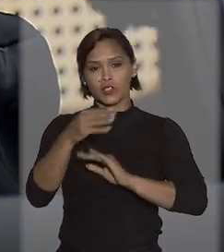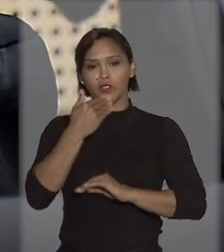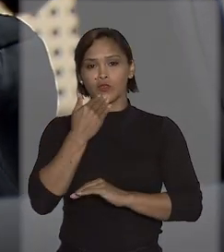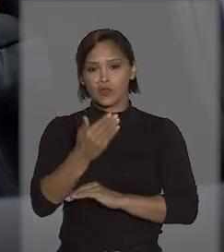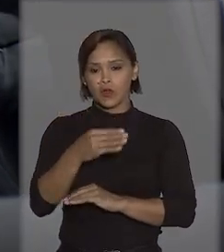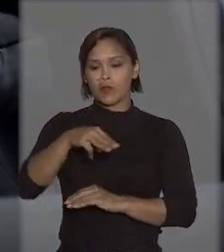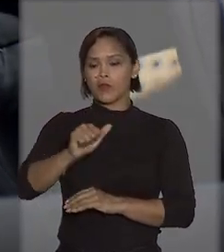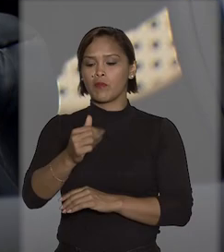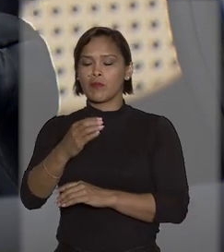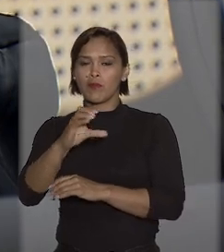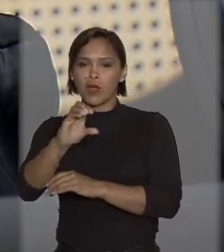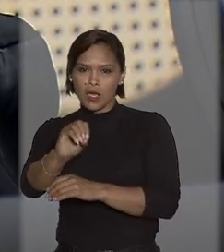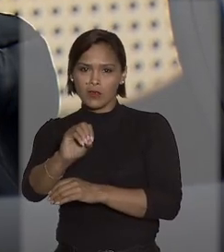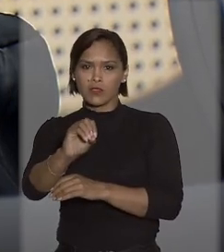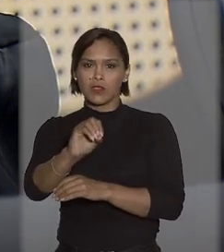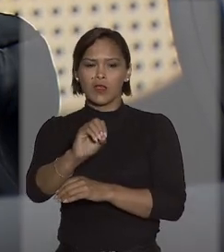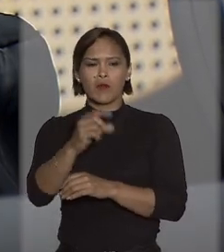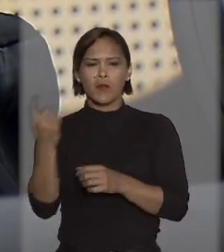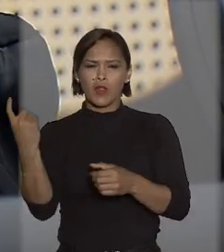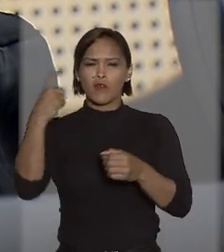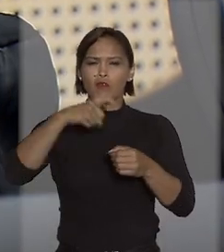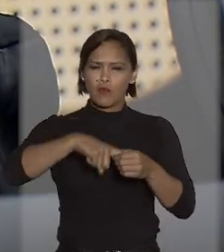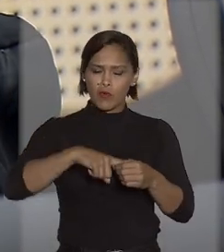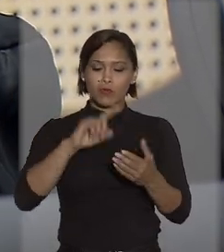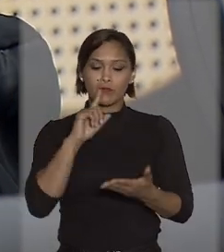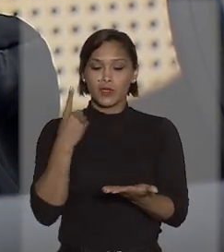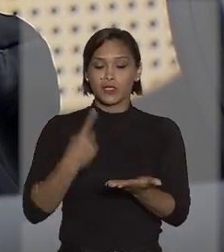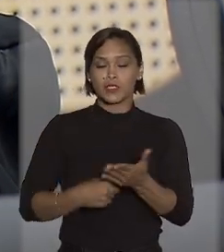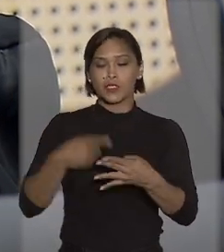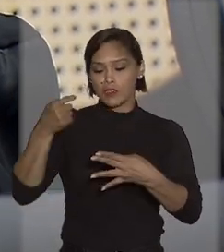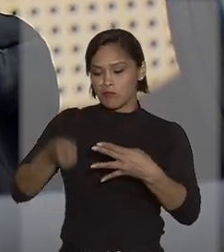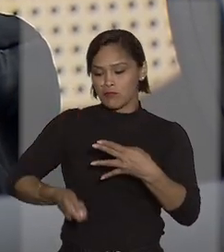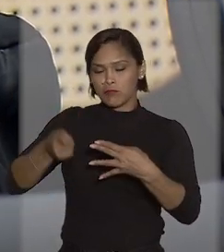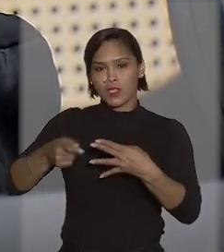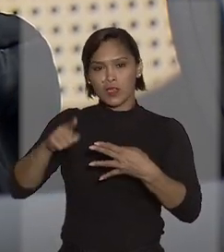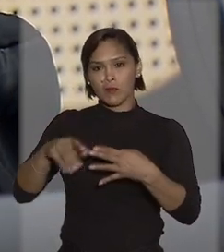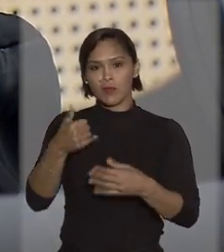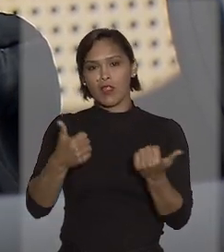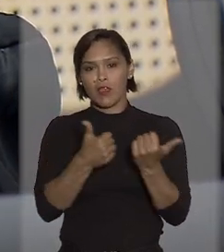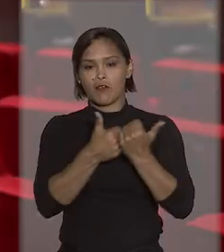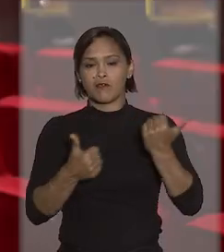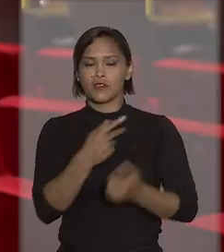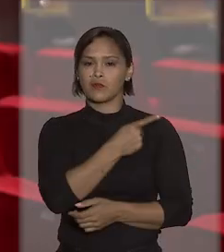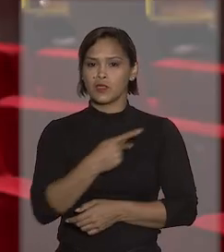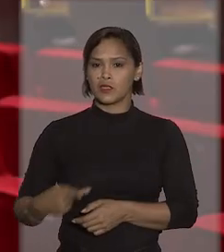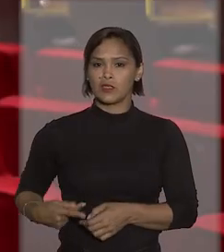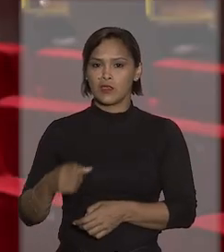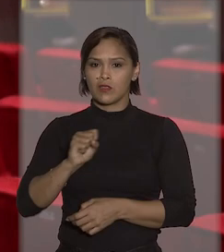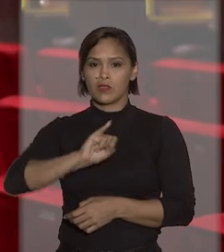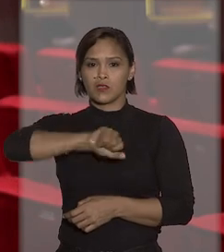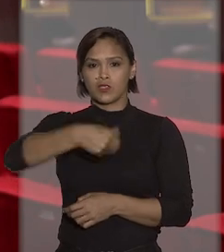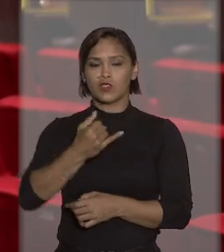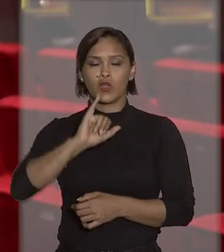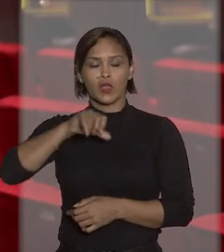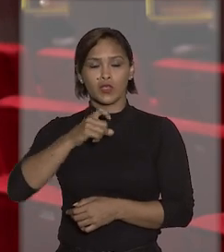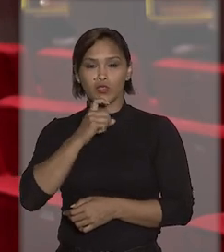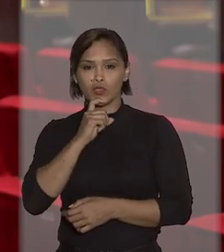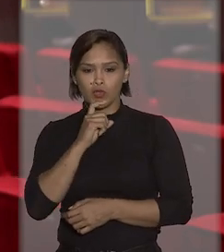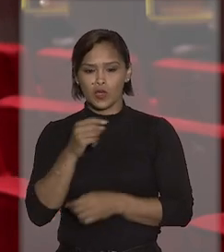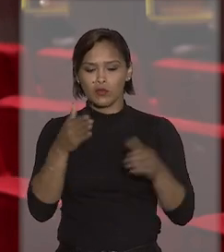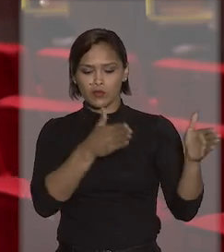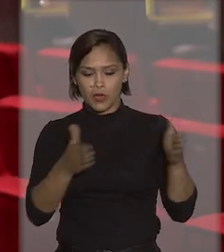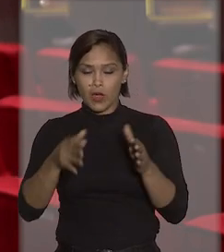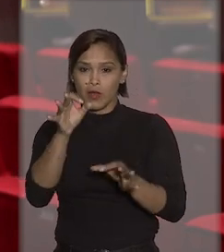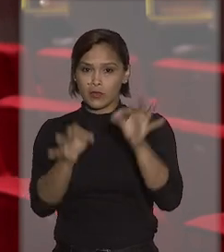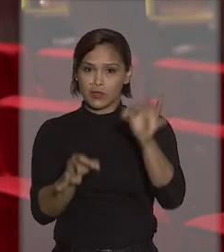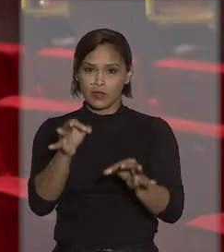por Marcos Vinícius para reconsiderar a decisão monocrática proferida pela vice-presidência do STJ em julho durante o plantão